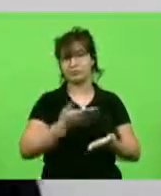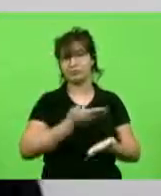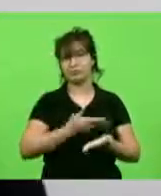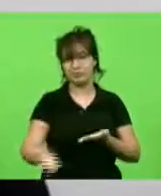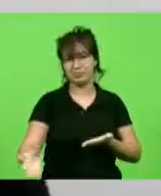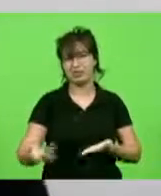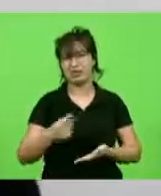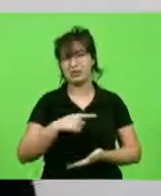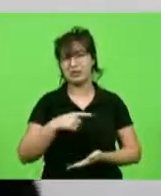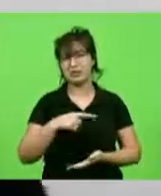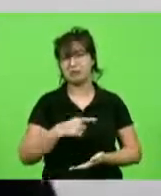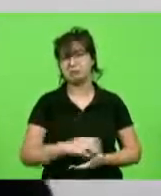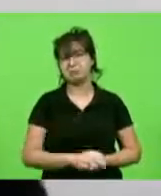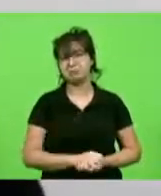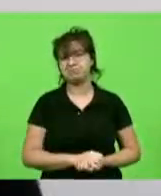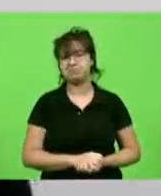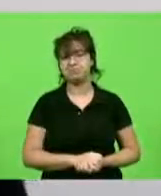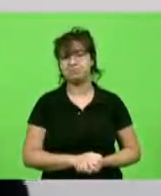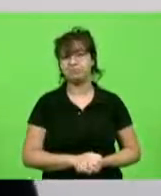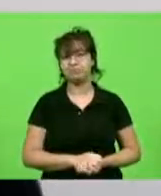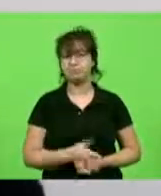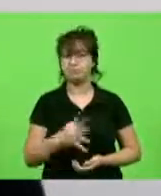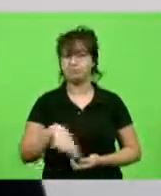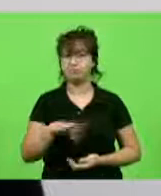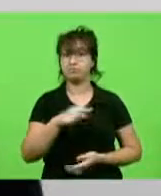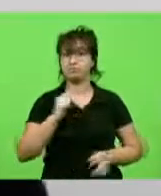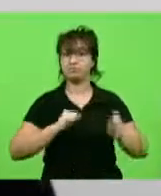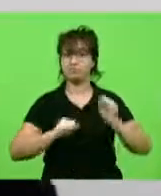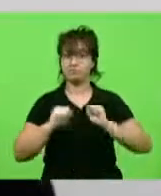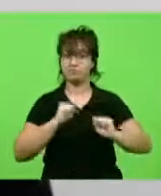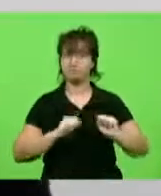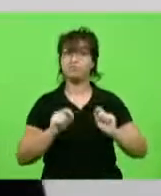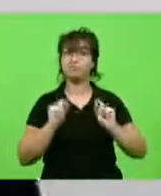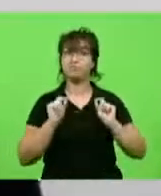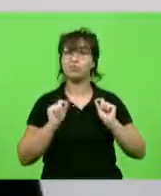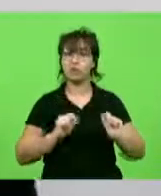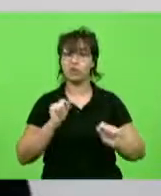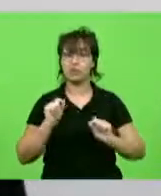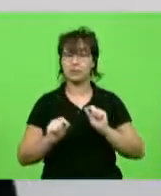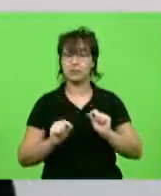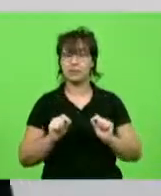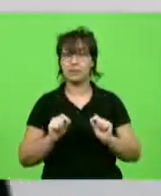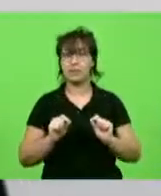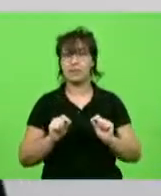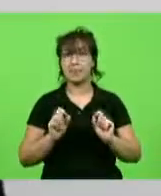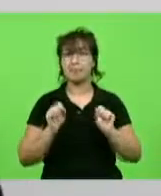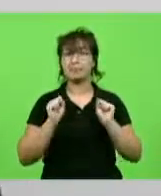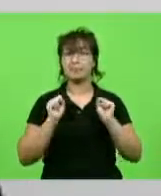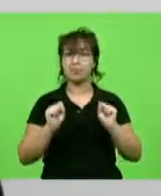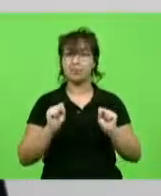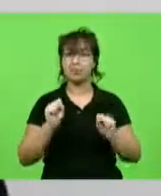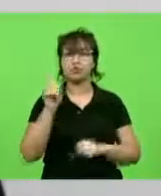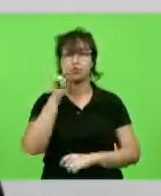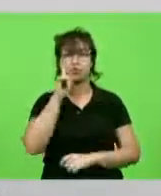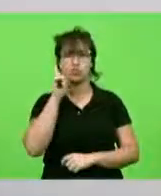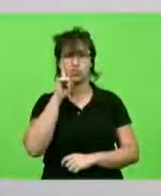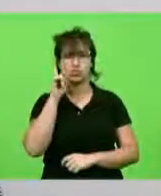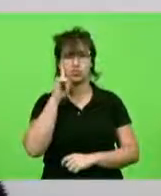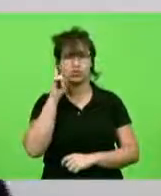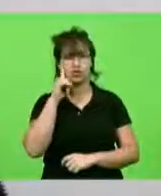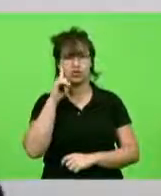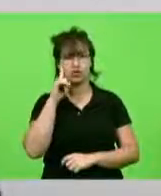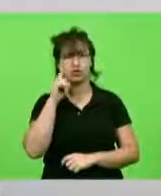pandemia. Então, a nossa expectativa é de que possamos cada dia mais fortalecer